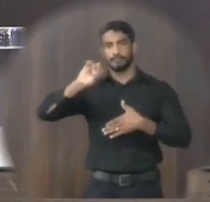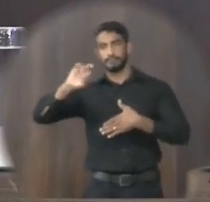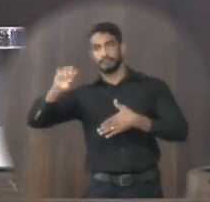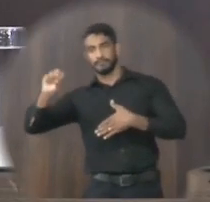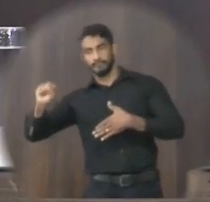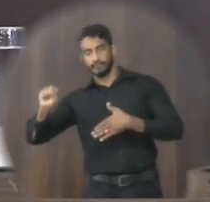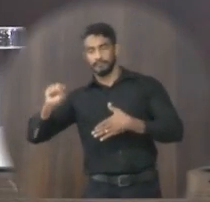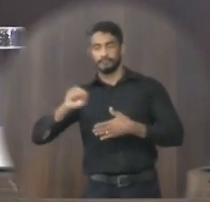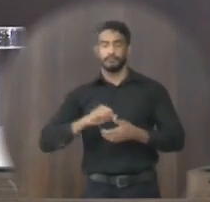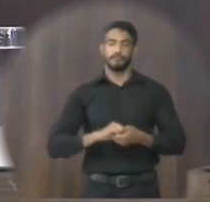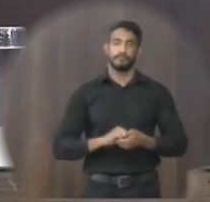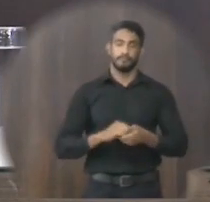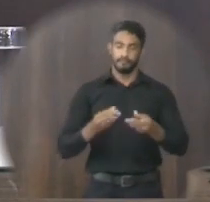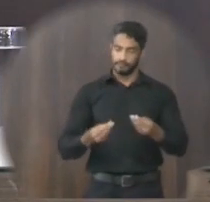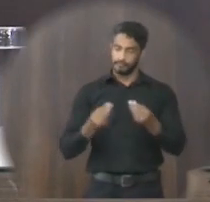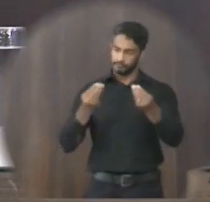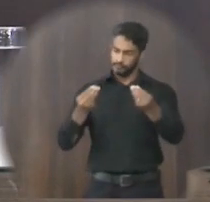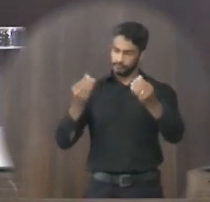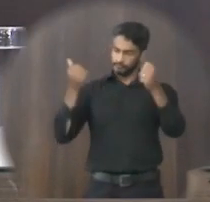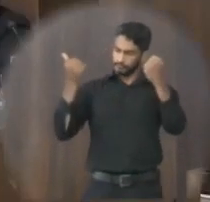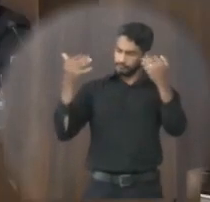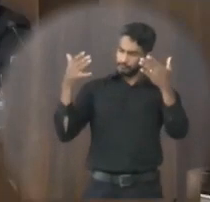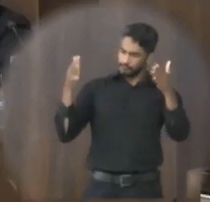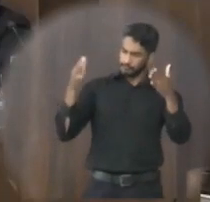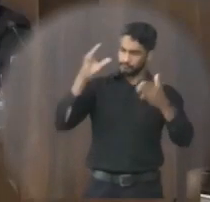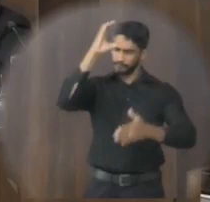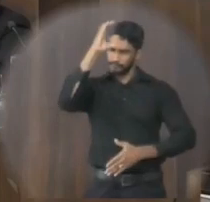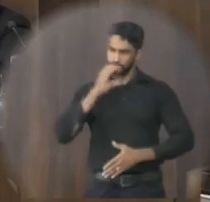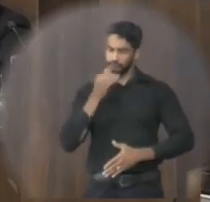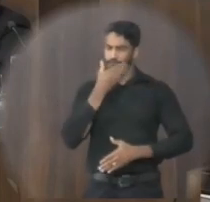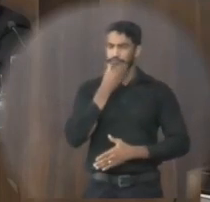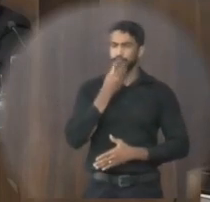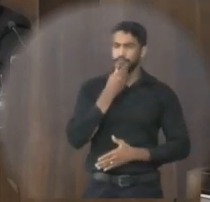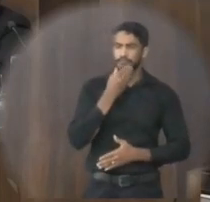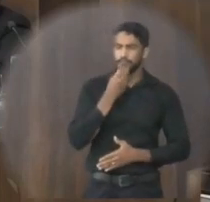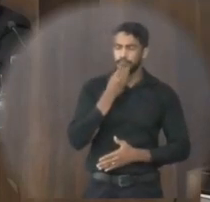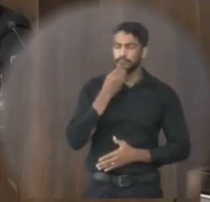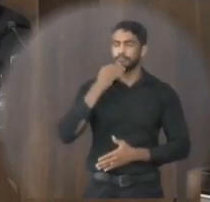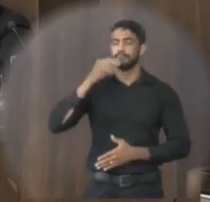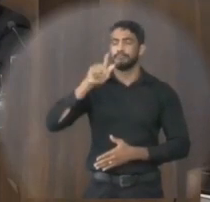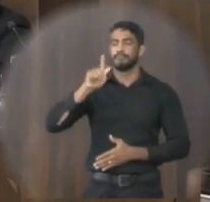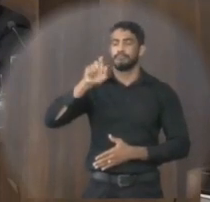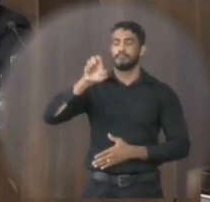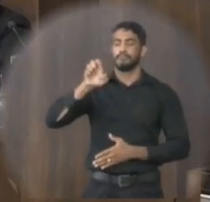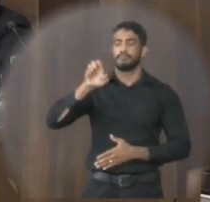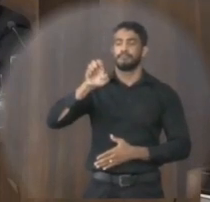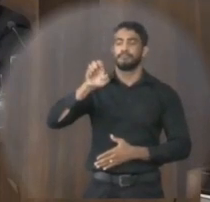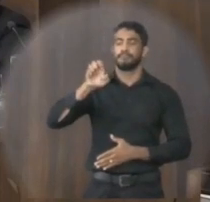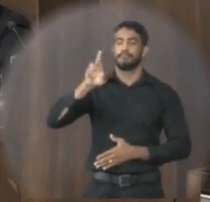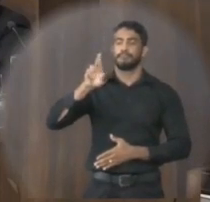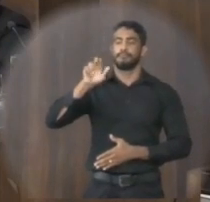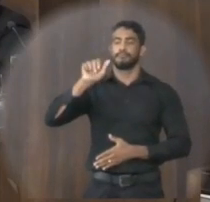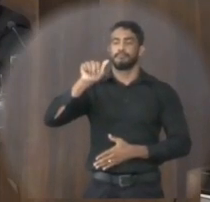Lopes. Concede o título de cidadão honorário de Janaúba ao Sr. Geraldo Rodrigues dos Santos.